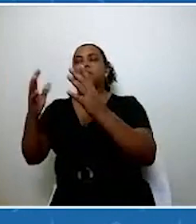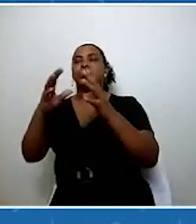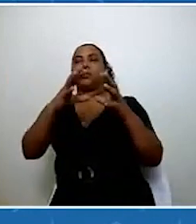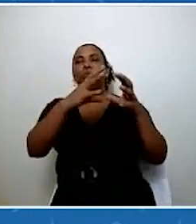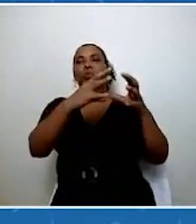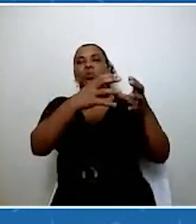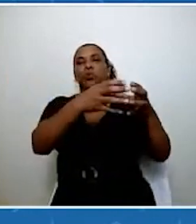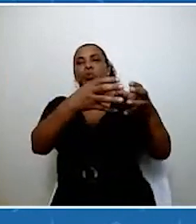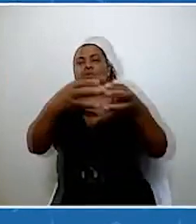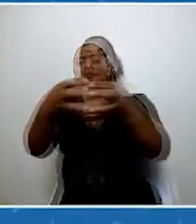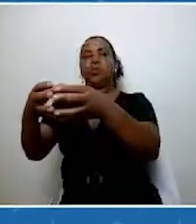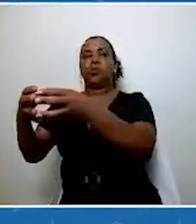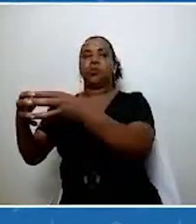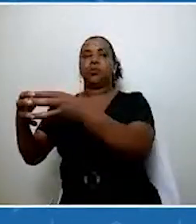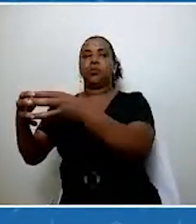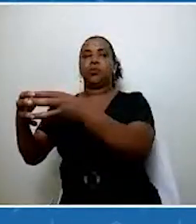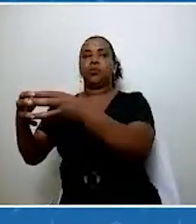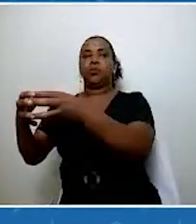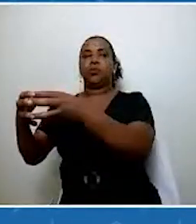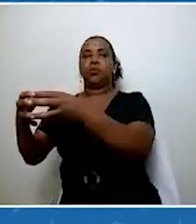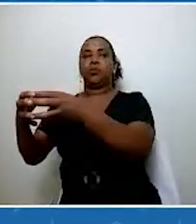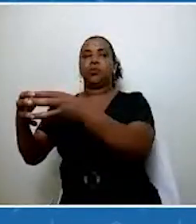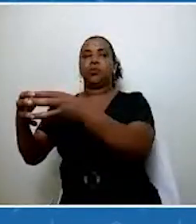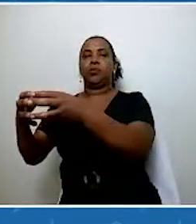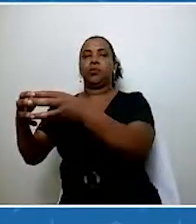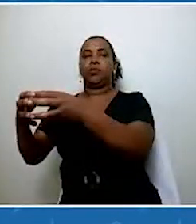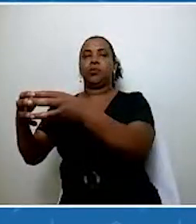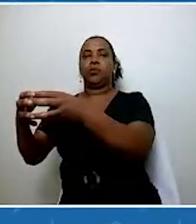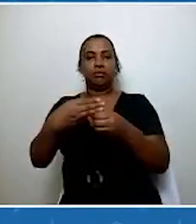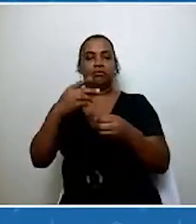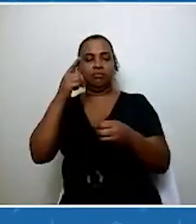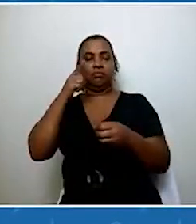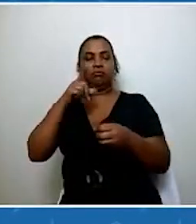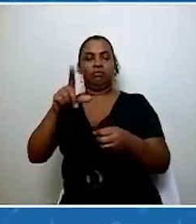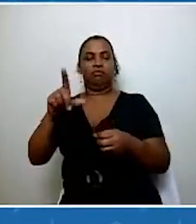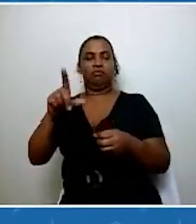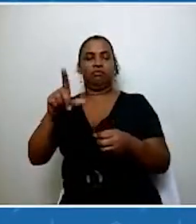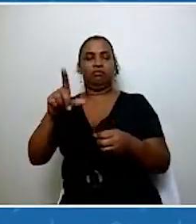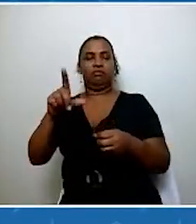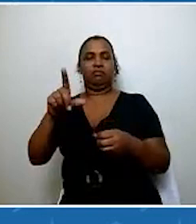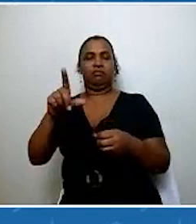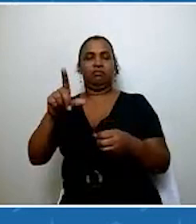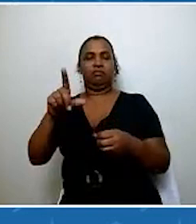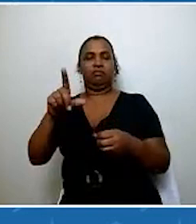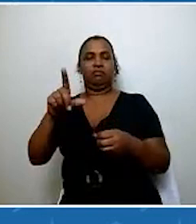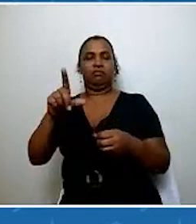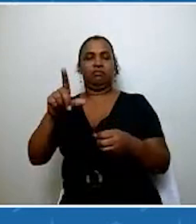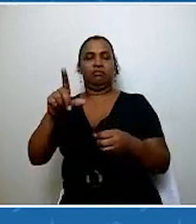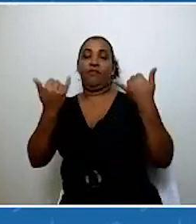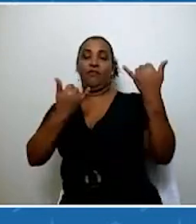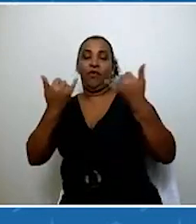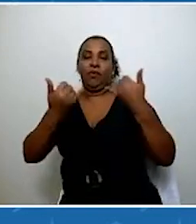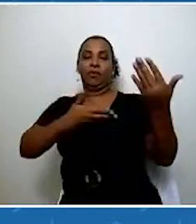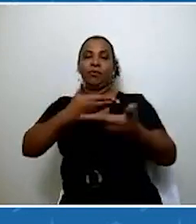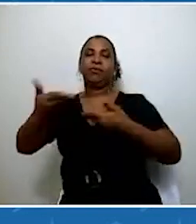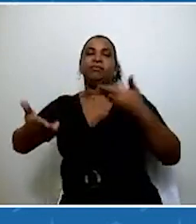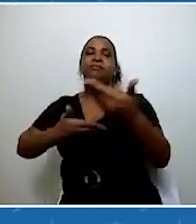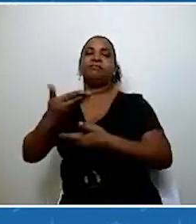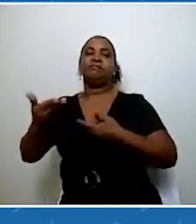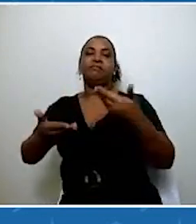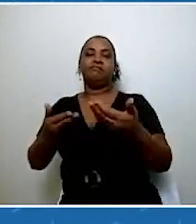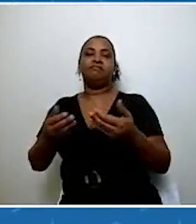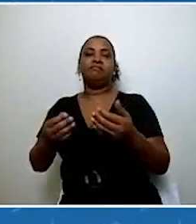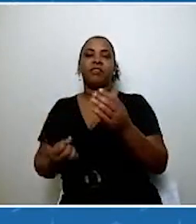a gente pode ganhar muita velocidade trocando informação, né, alimentando essa rede que é tão potente, tão